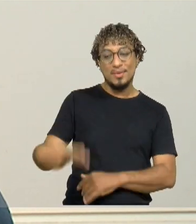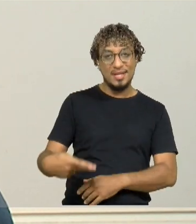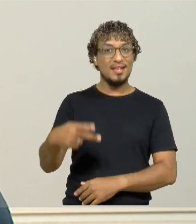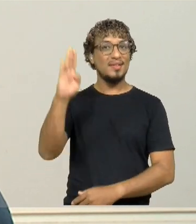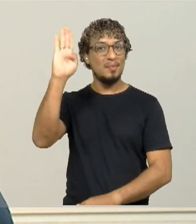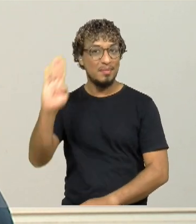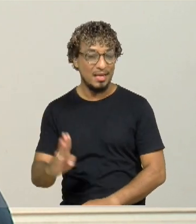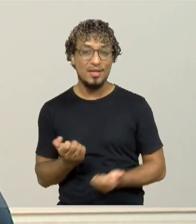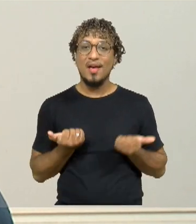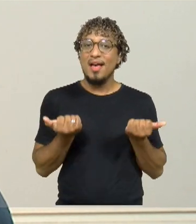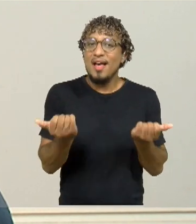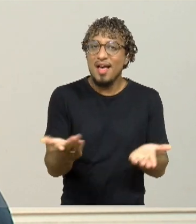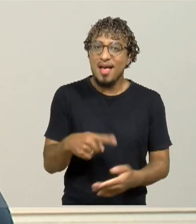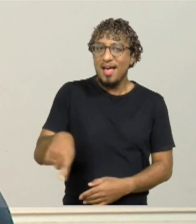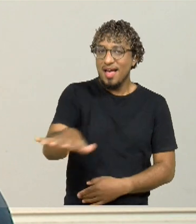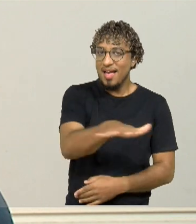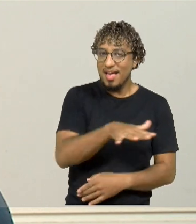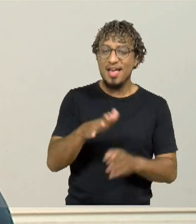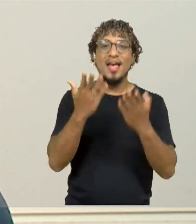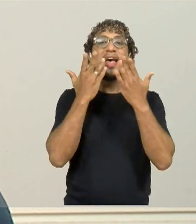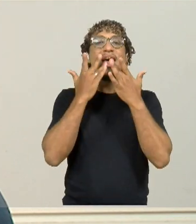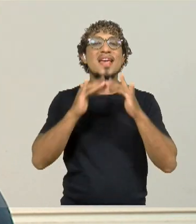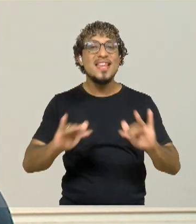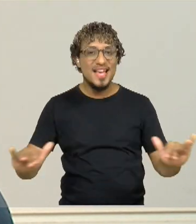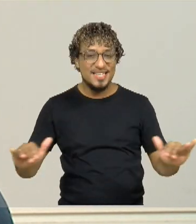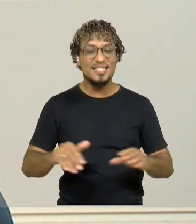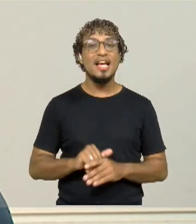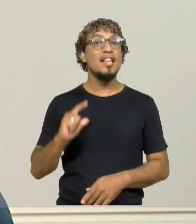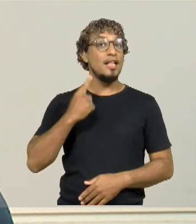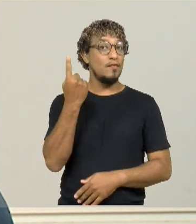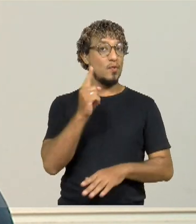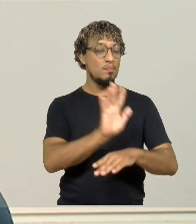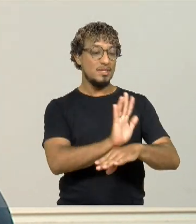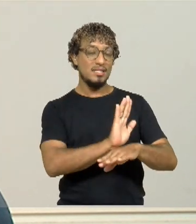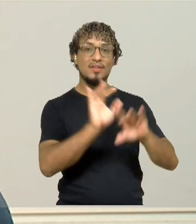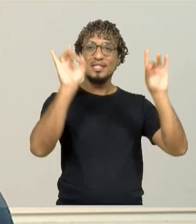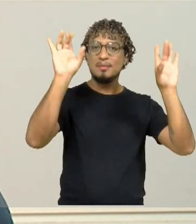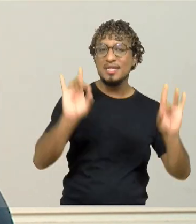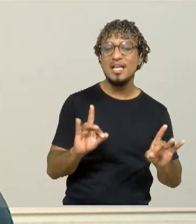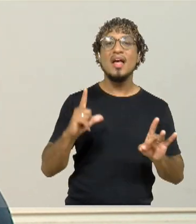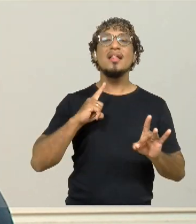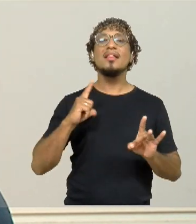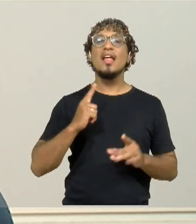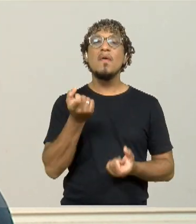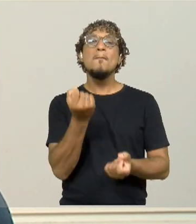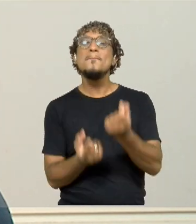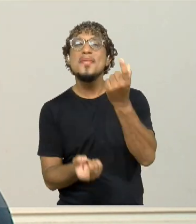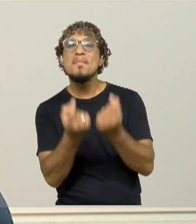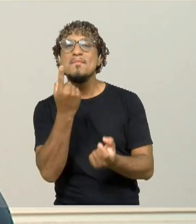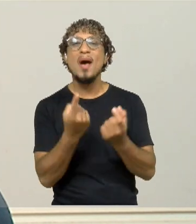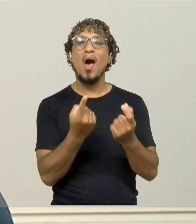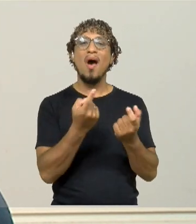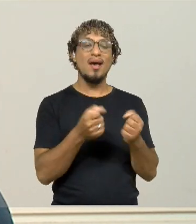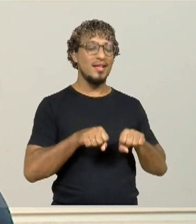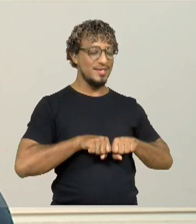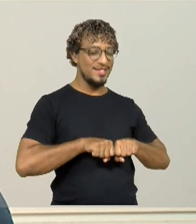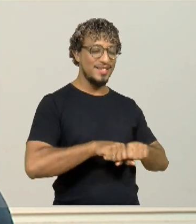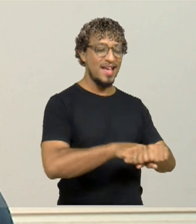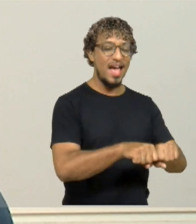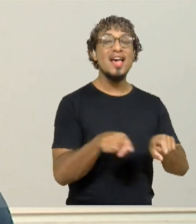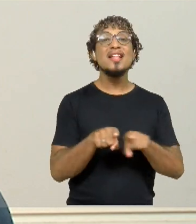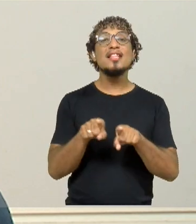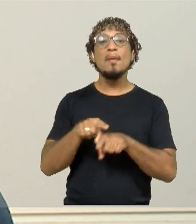esse público infantil. A gente teve uma sessão especial, que teve carrinho de pipoca, teve uma mediação educativa muito interessante.